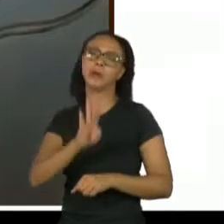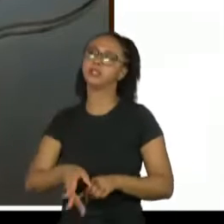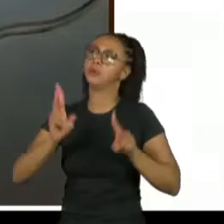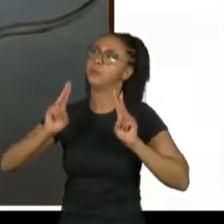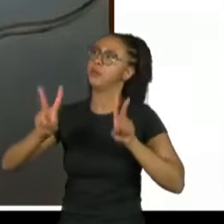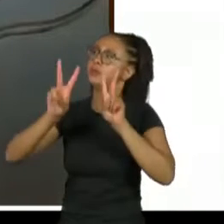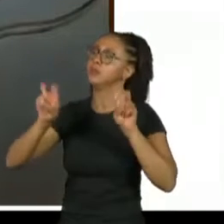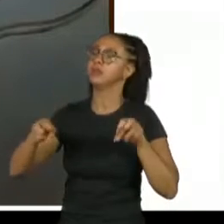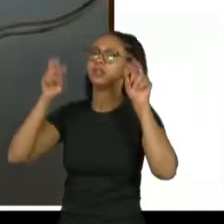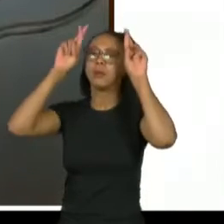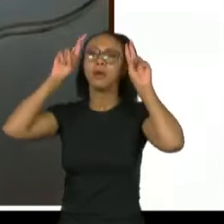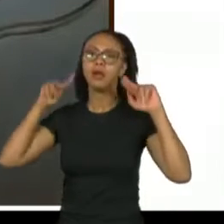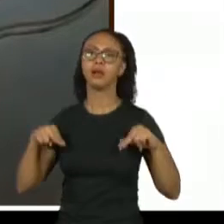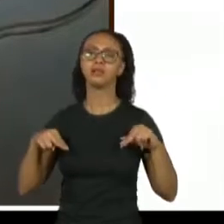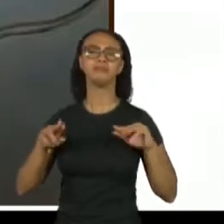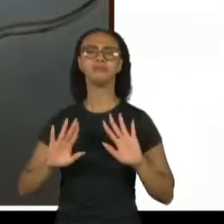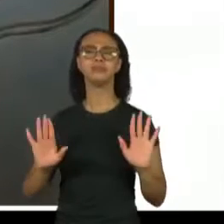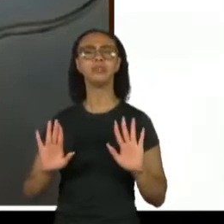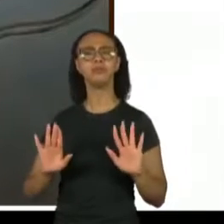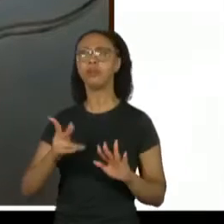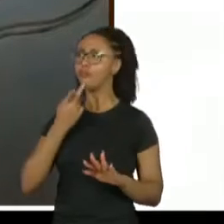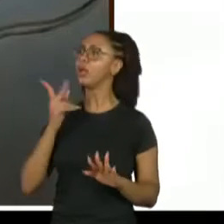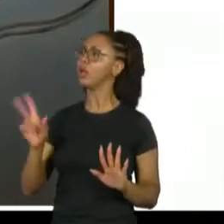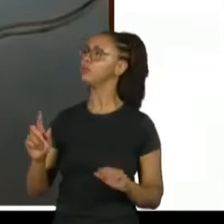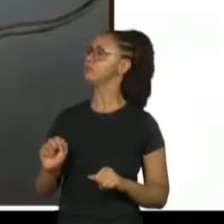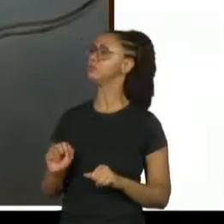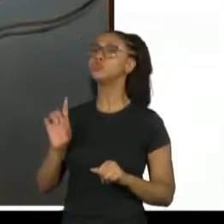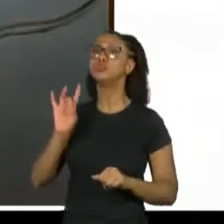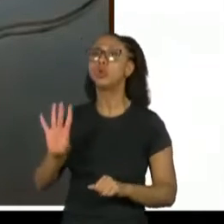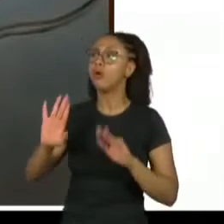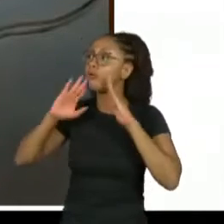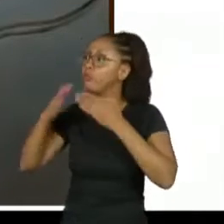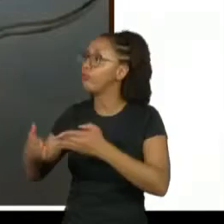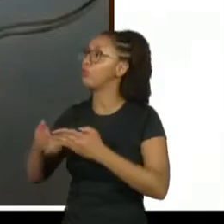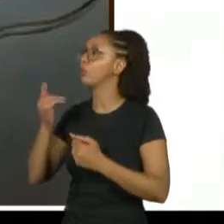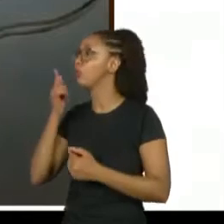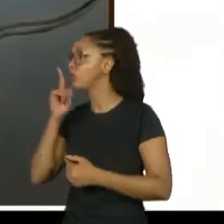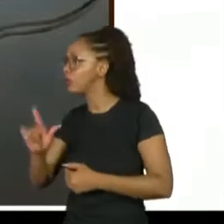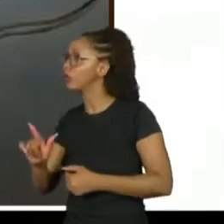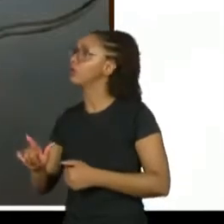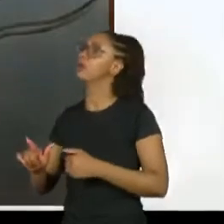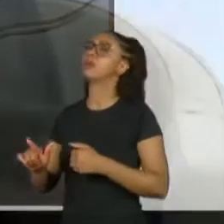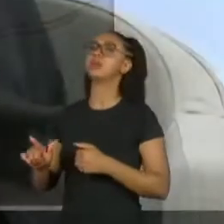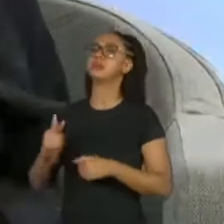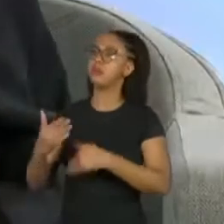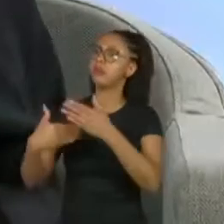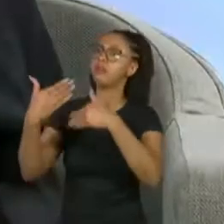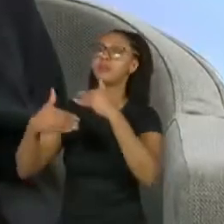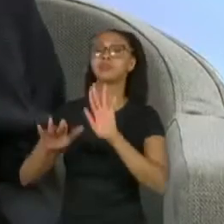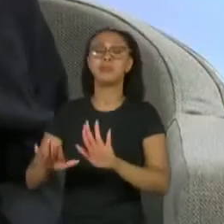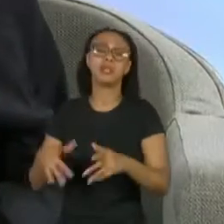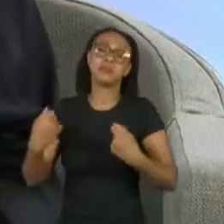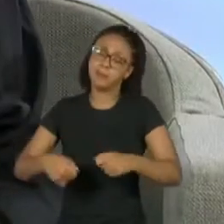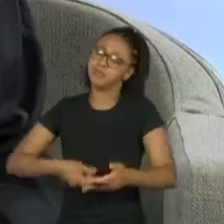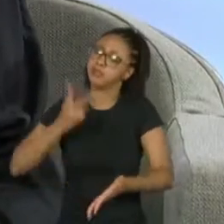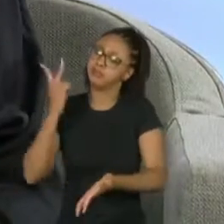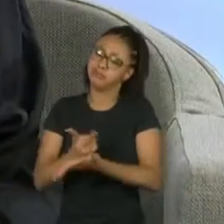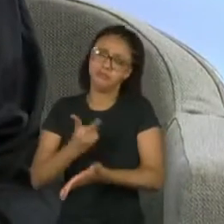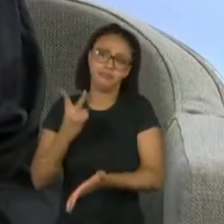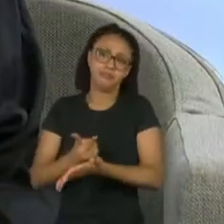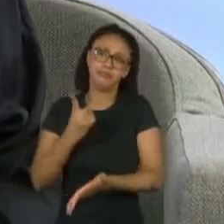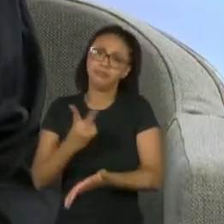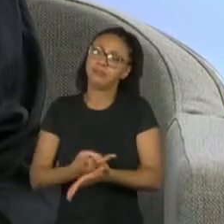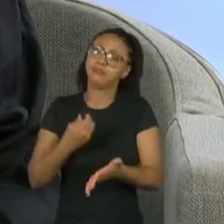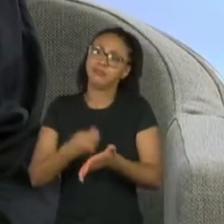pudesse falar disso mesmo, das conquistas, enfim, dos avanços. Mas a gente tem que bater nessa tecla